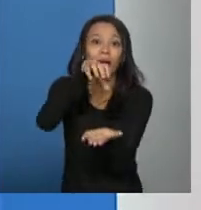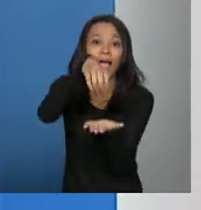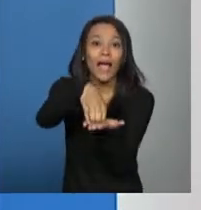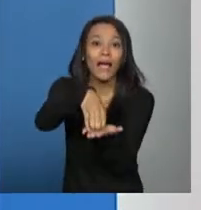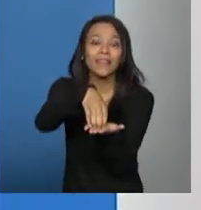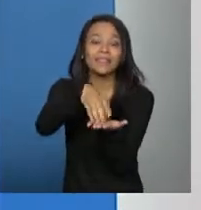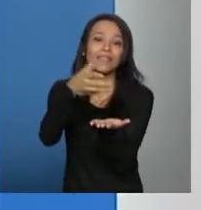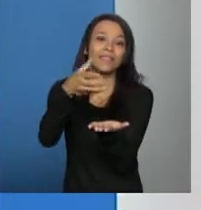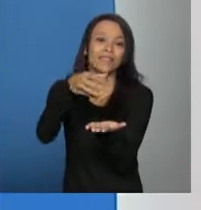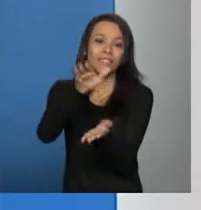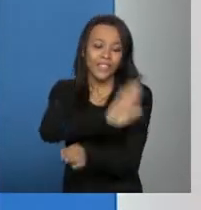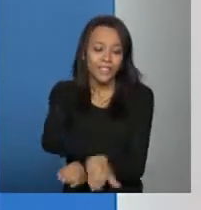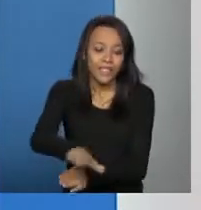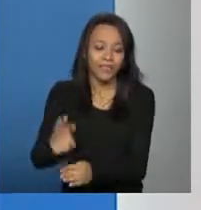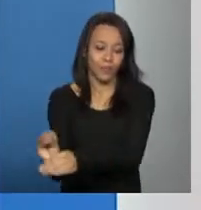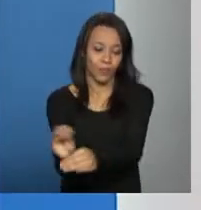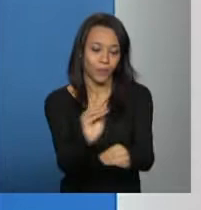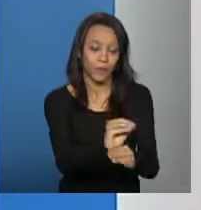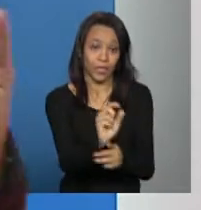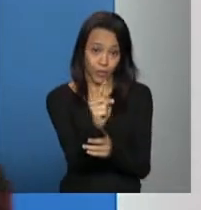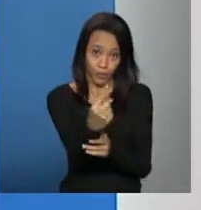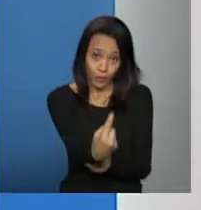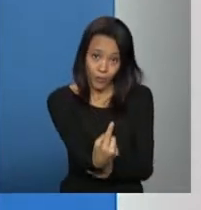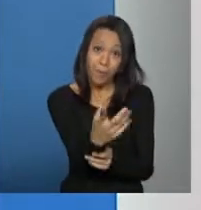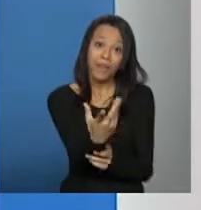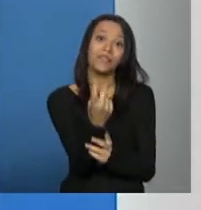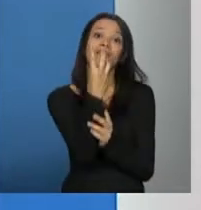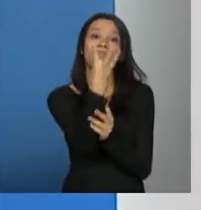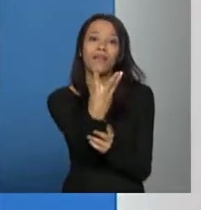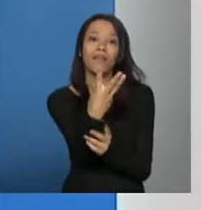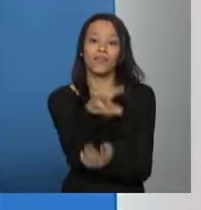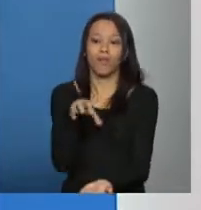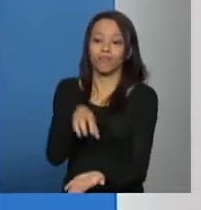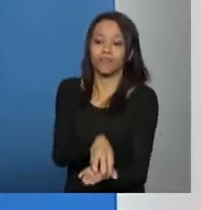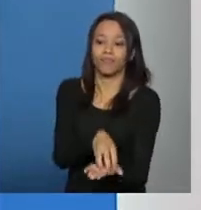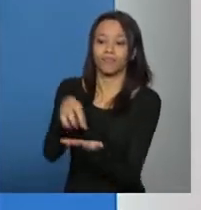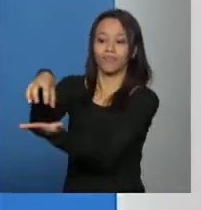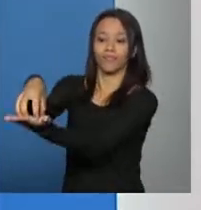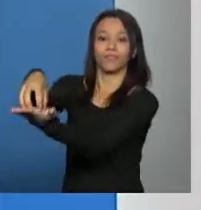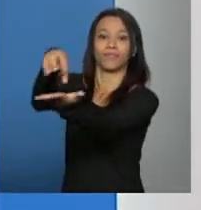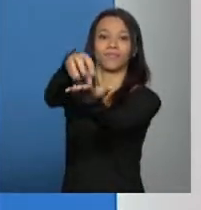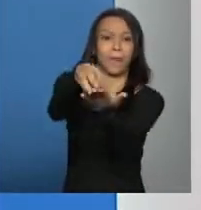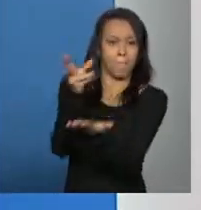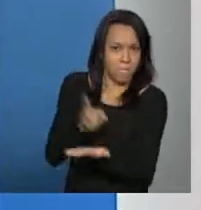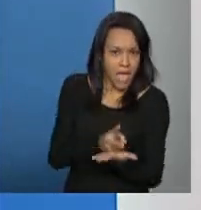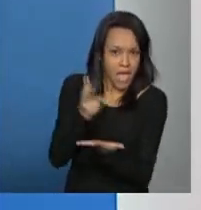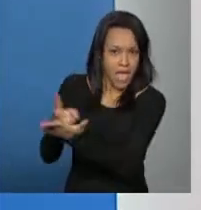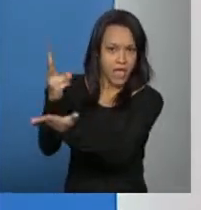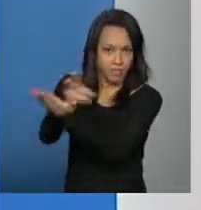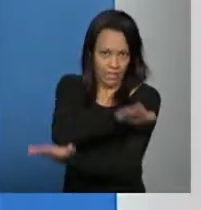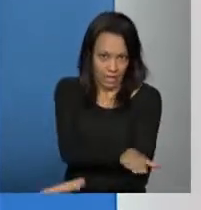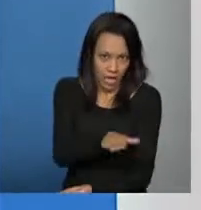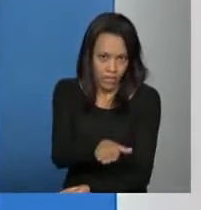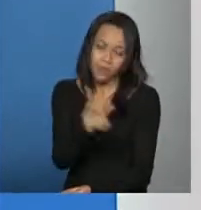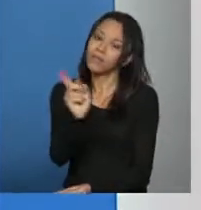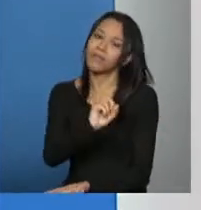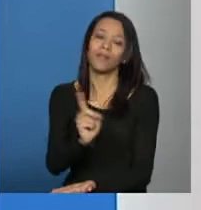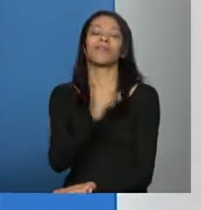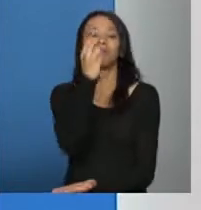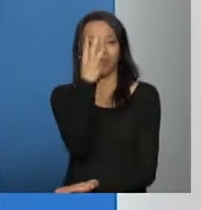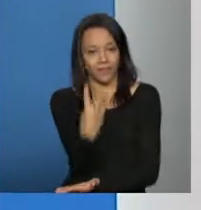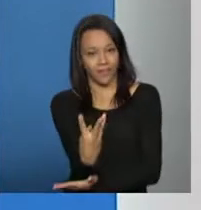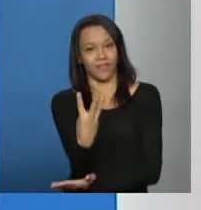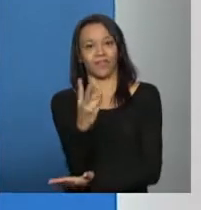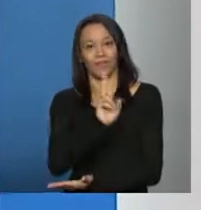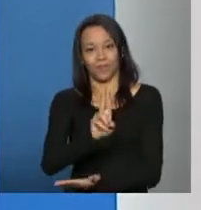tem um serviço de acolhimento no município mas você tem três unidades distintas as crianças não são as mesmas então é pareceria três vezes